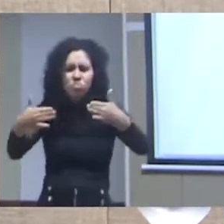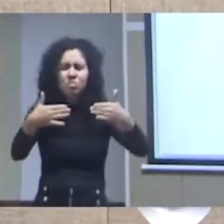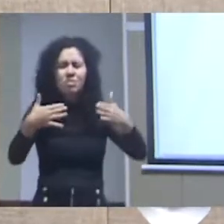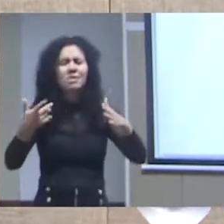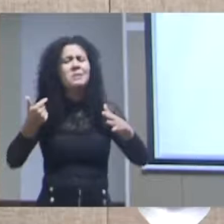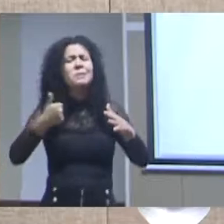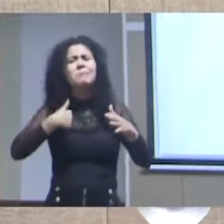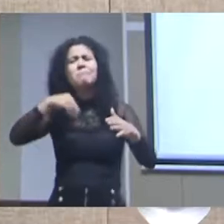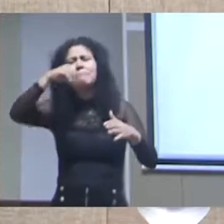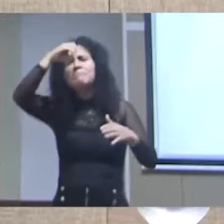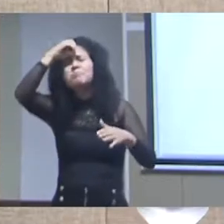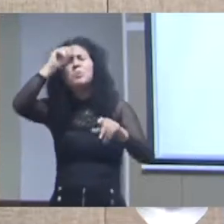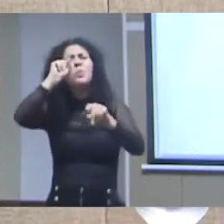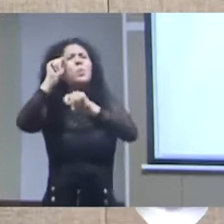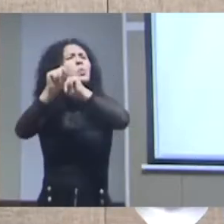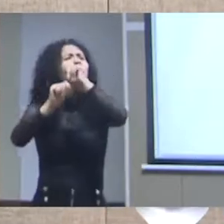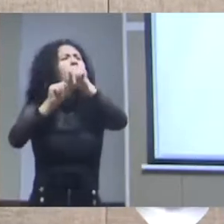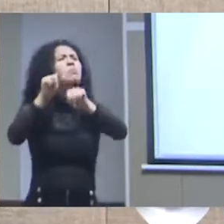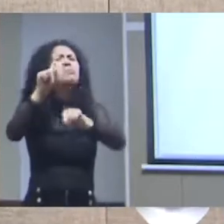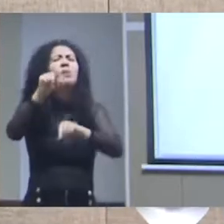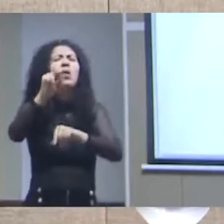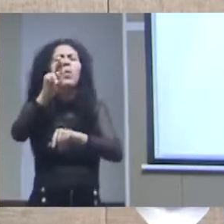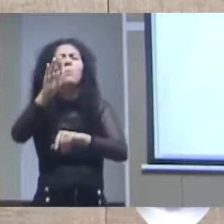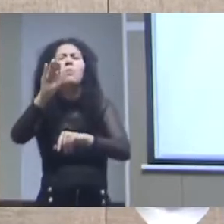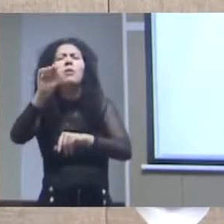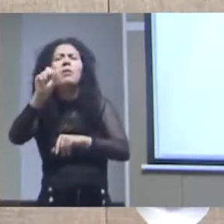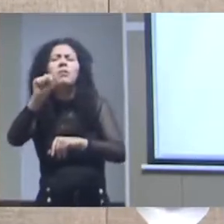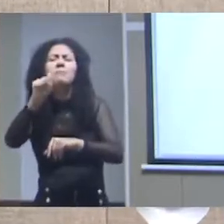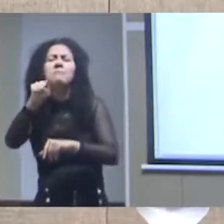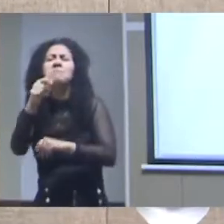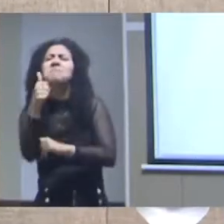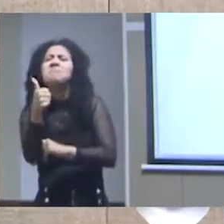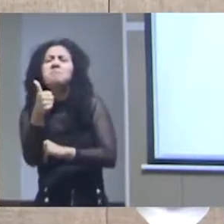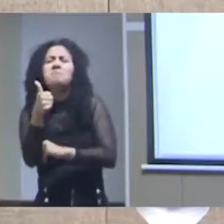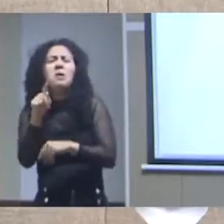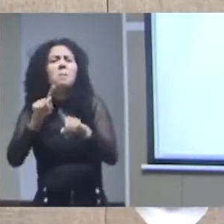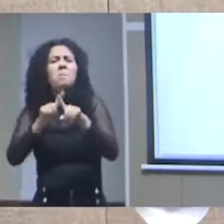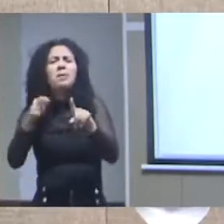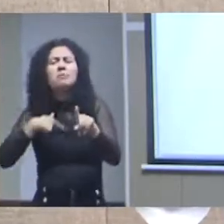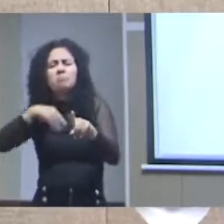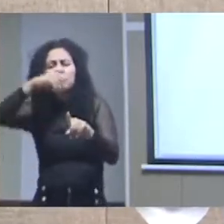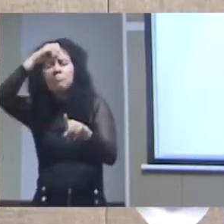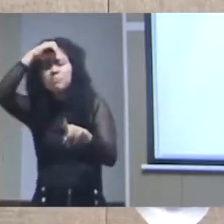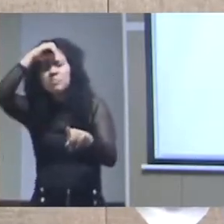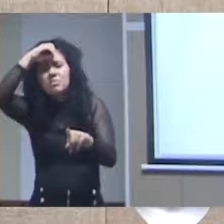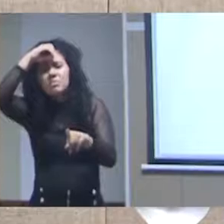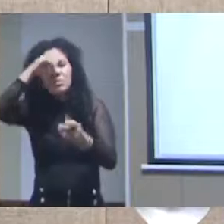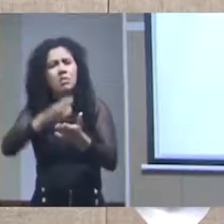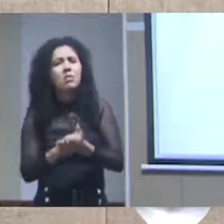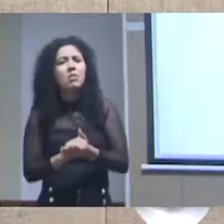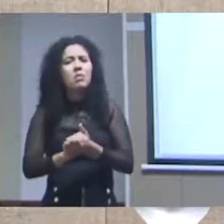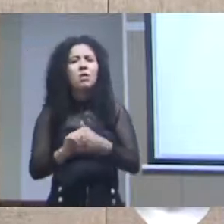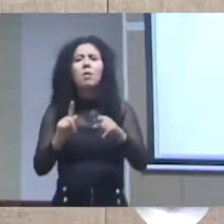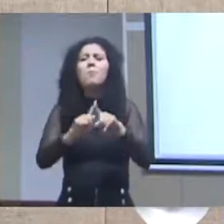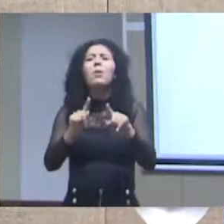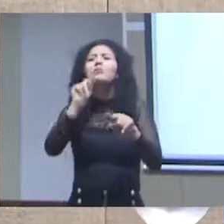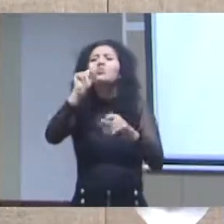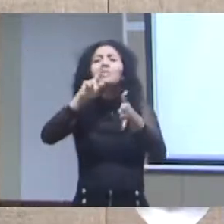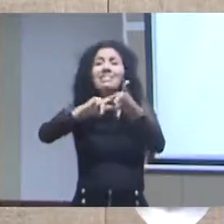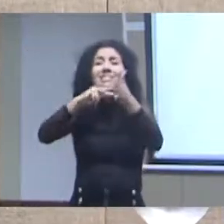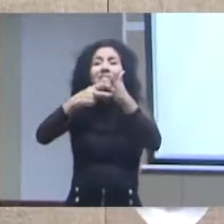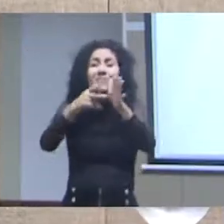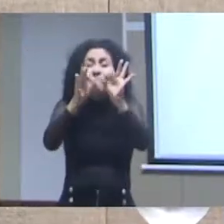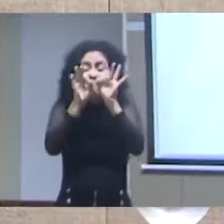saber o que era UBSs eu sabia tudo que o programa ia fazer sabia quanto que ele ia impactar mas eu não sabia o que era UBSs